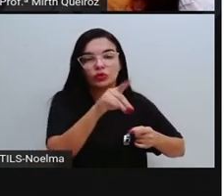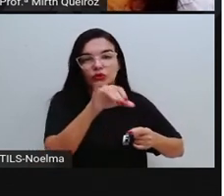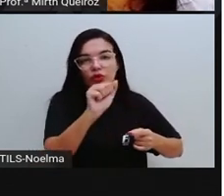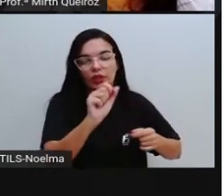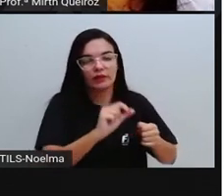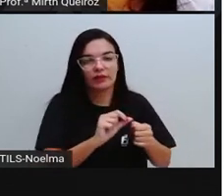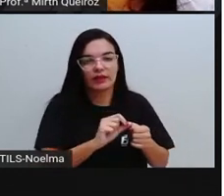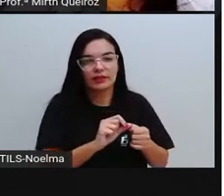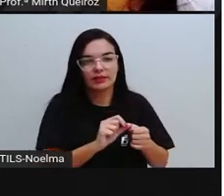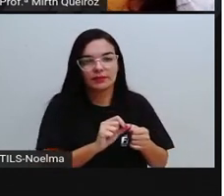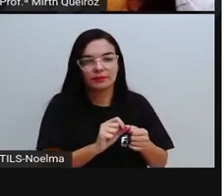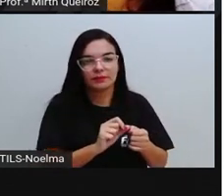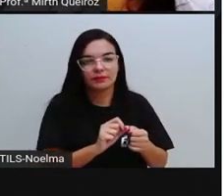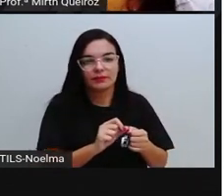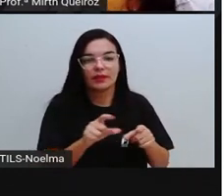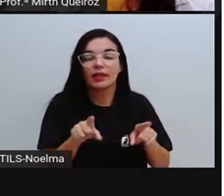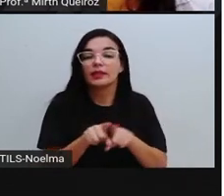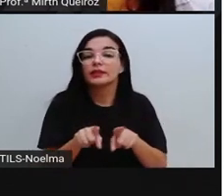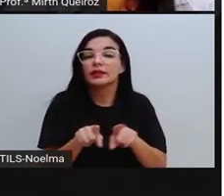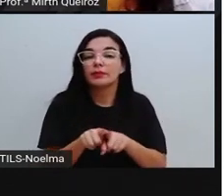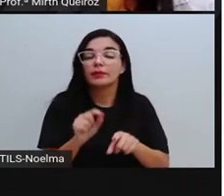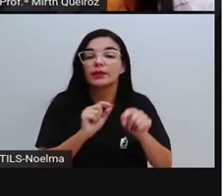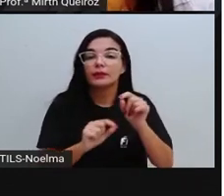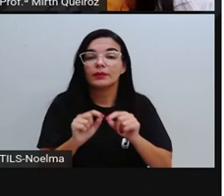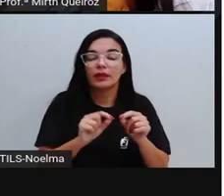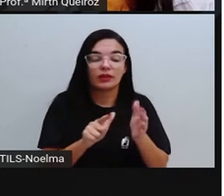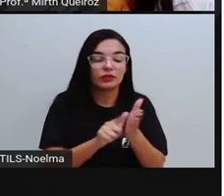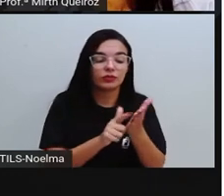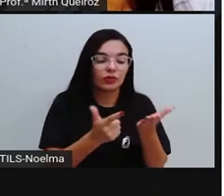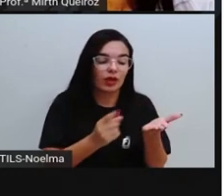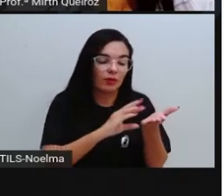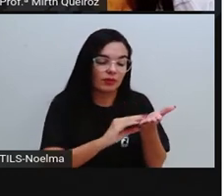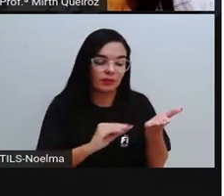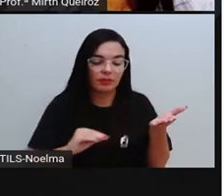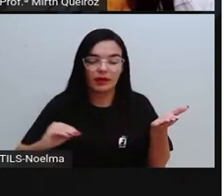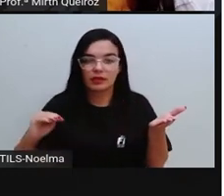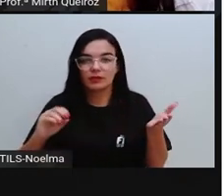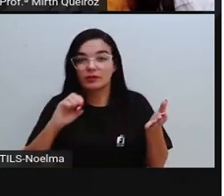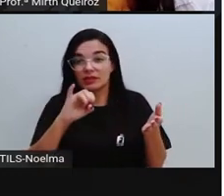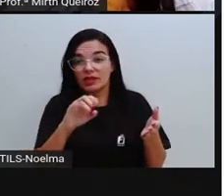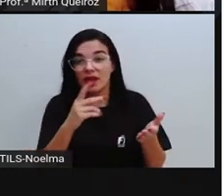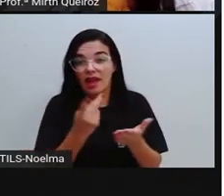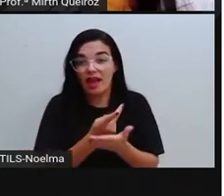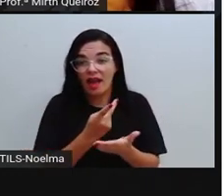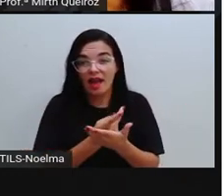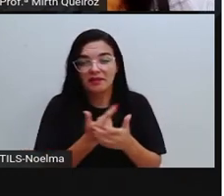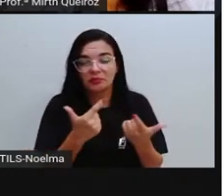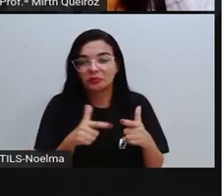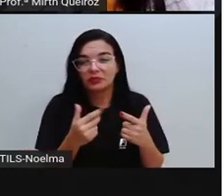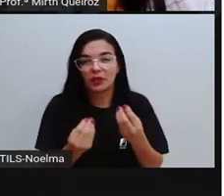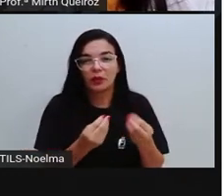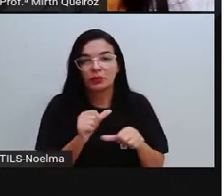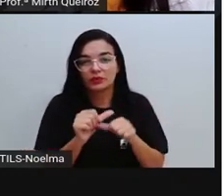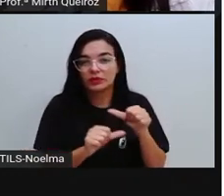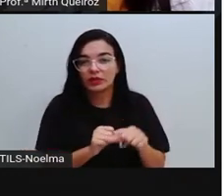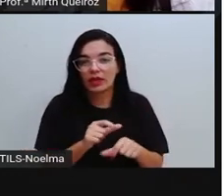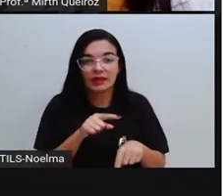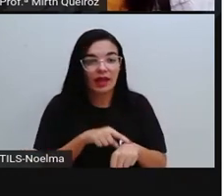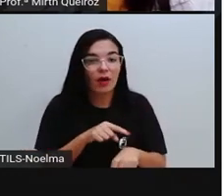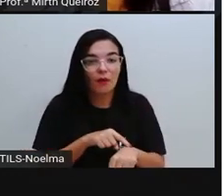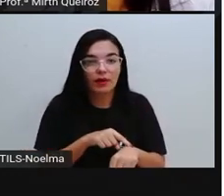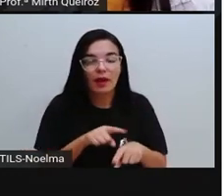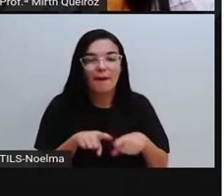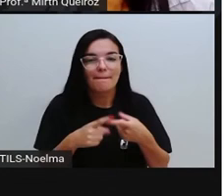acontece também com o jornal impresso, o jornal impresso também, embora o jornal